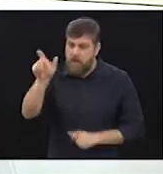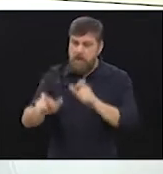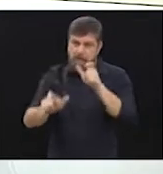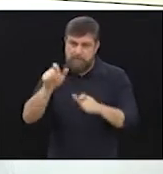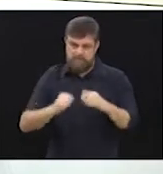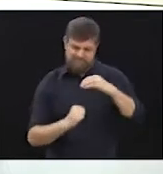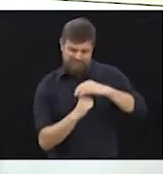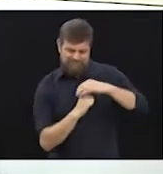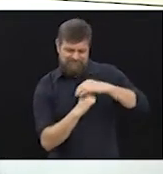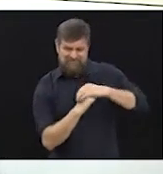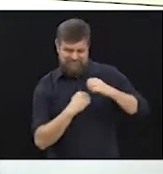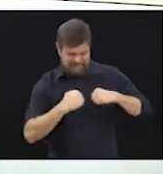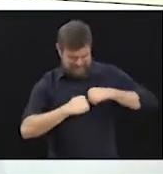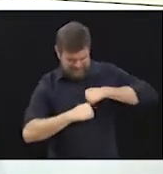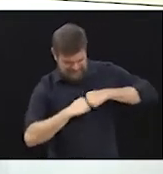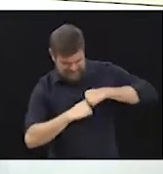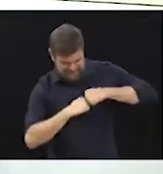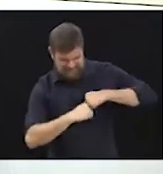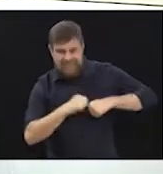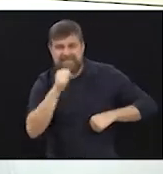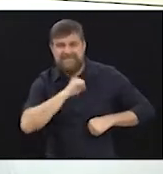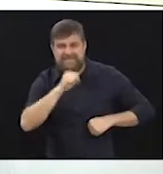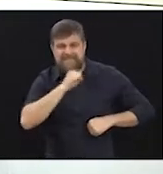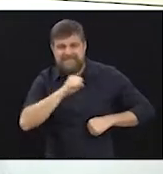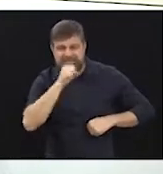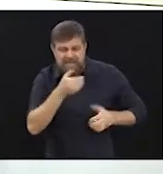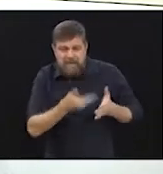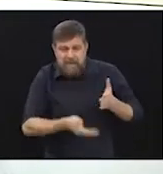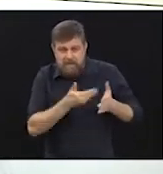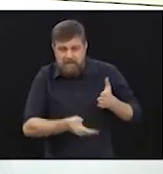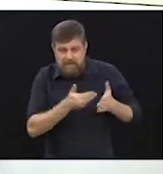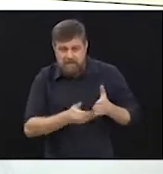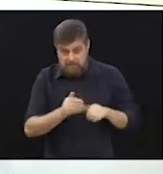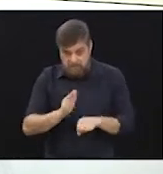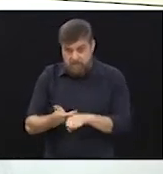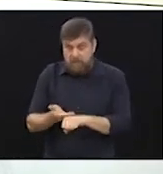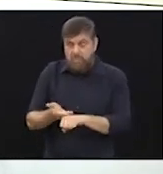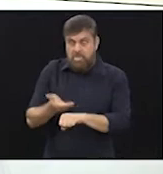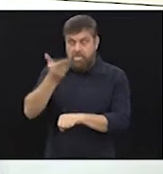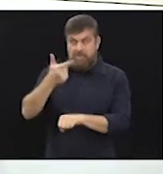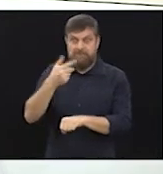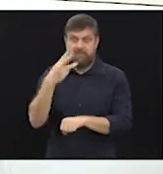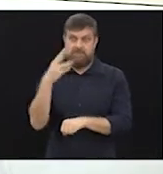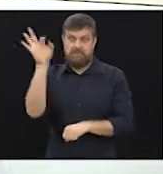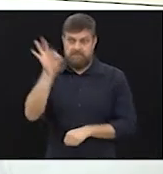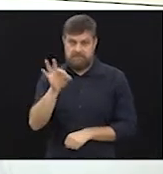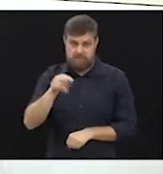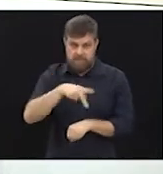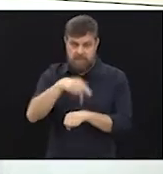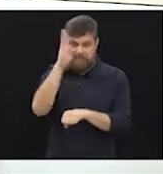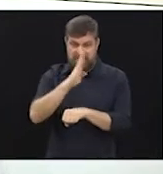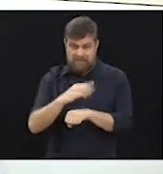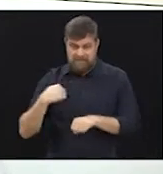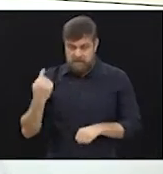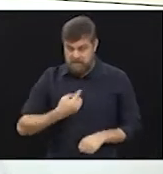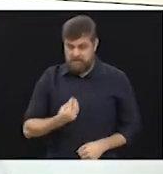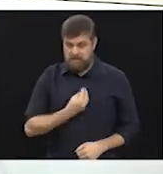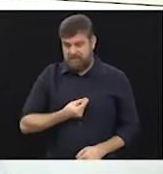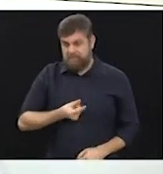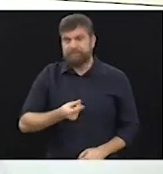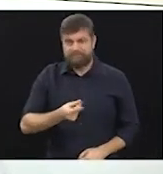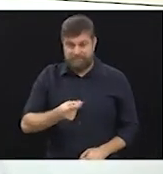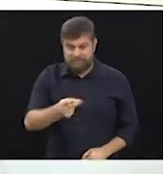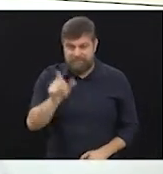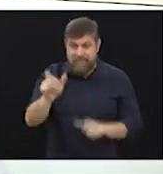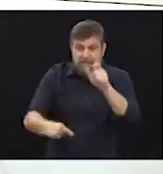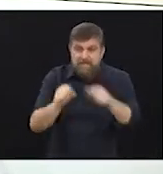artrose e com o crescimento nos últimos 3 anos de mais de 23%. Então, o país, nós estamos vivendo mais. Então,